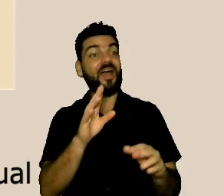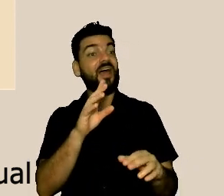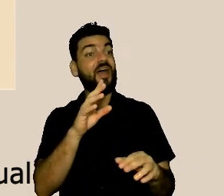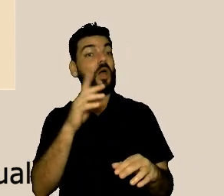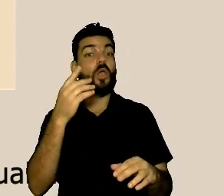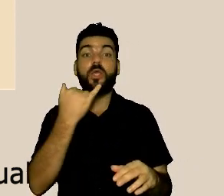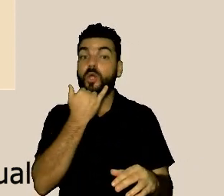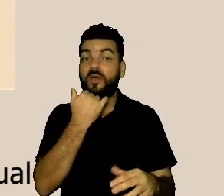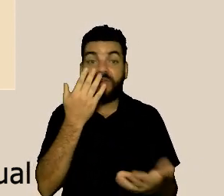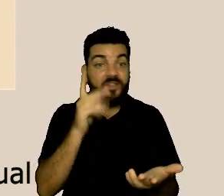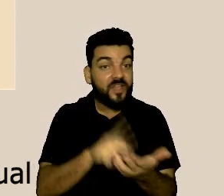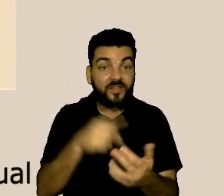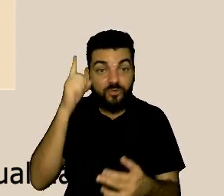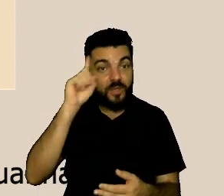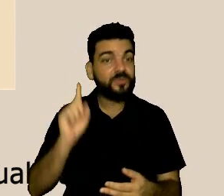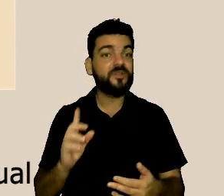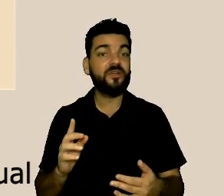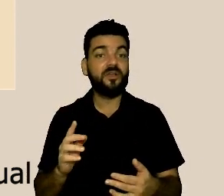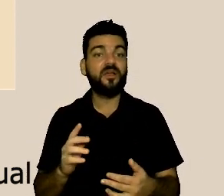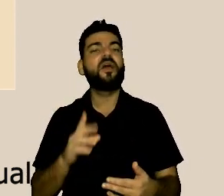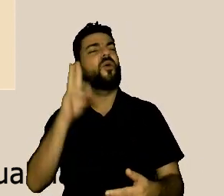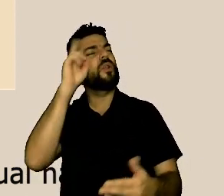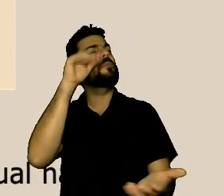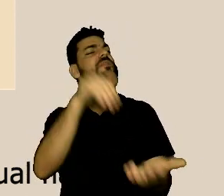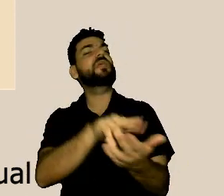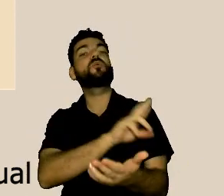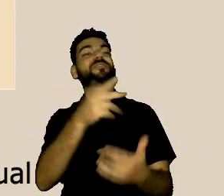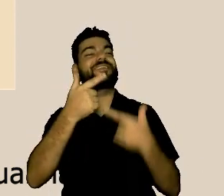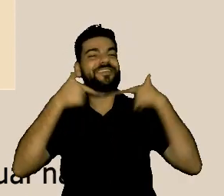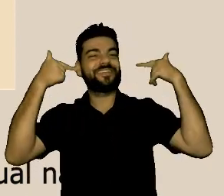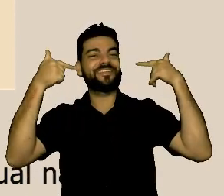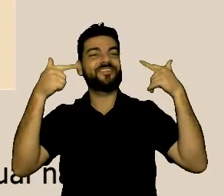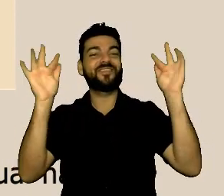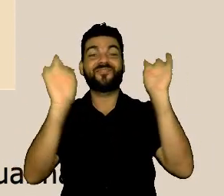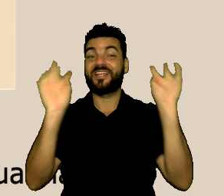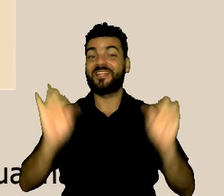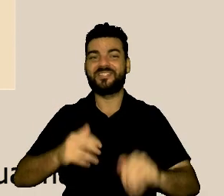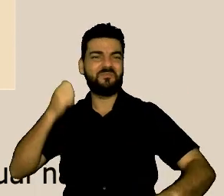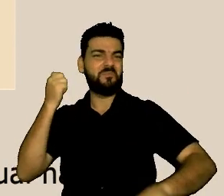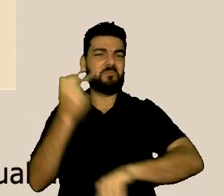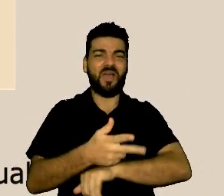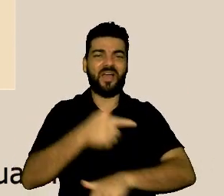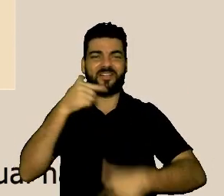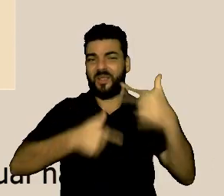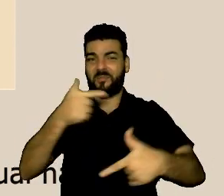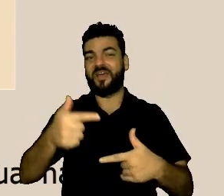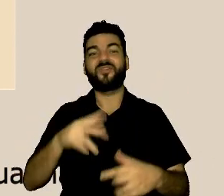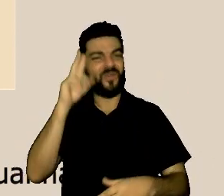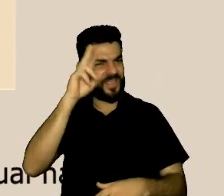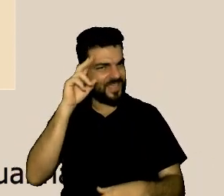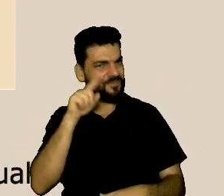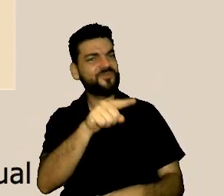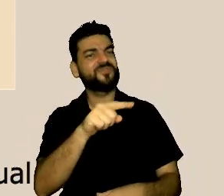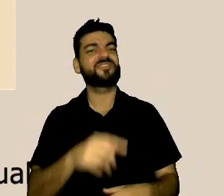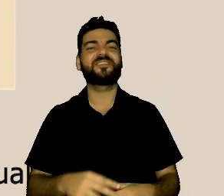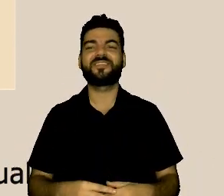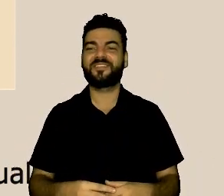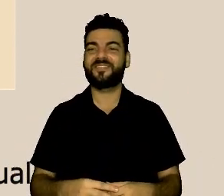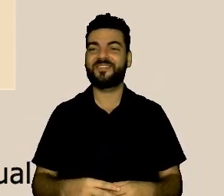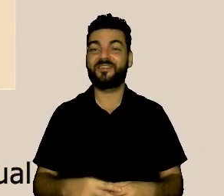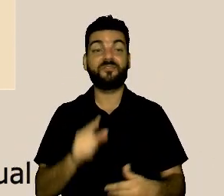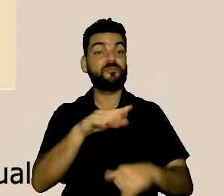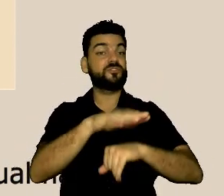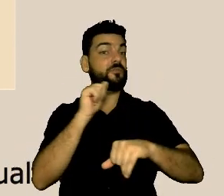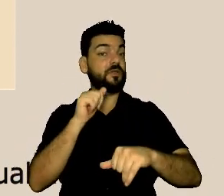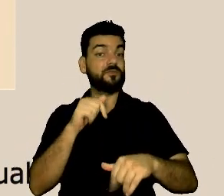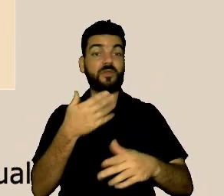acredito você lembra lembra eu lembro até do seu sorriso de felicidade quando você foi chamada